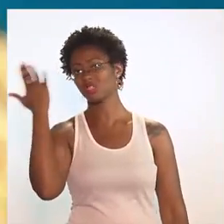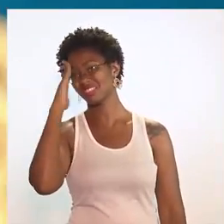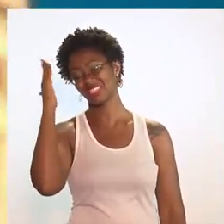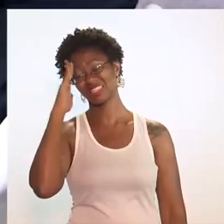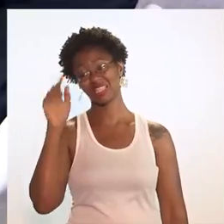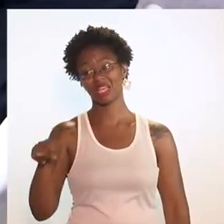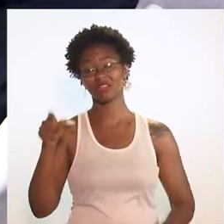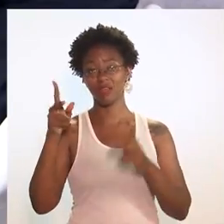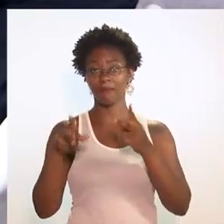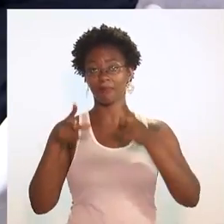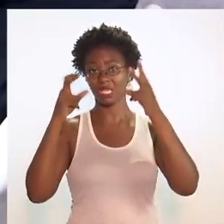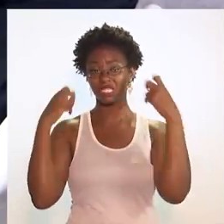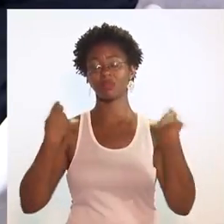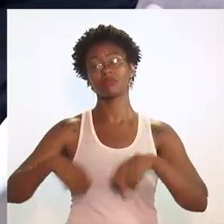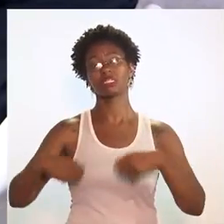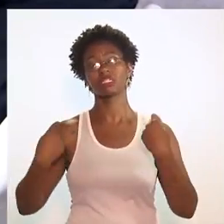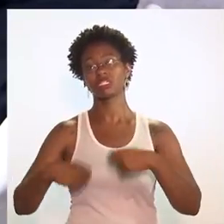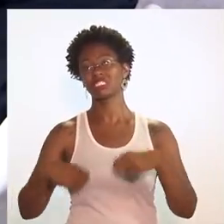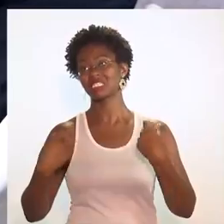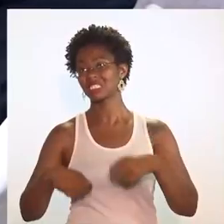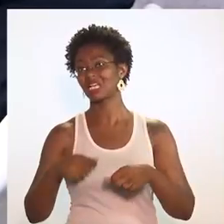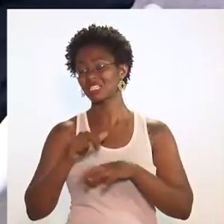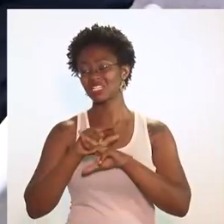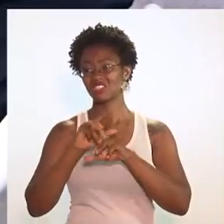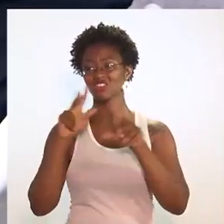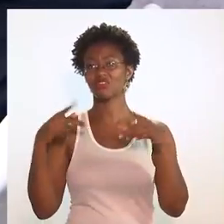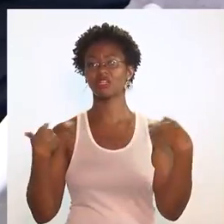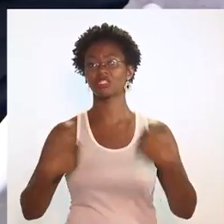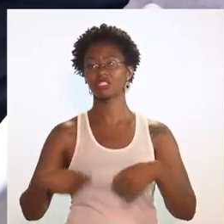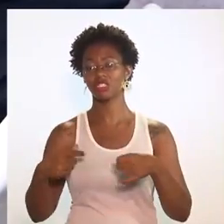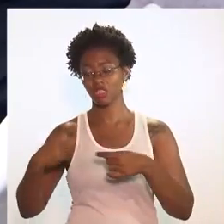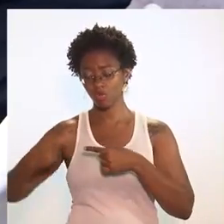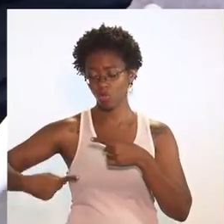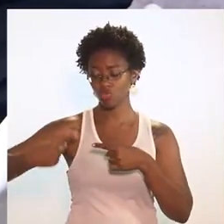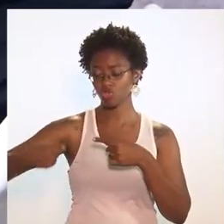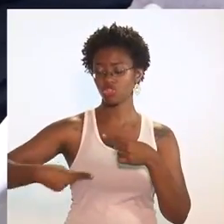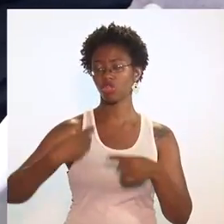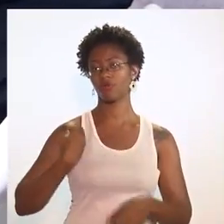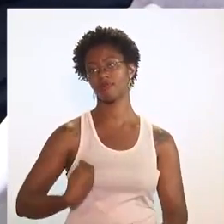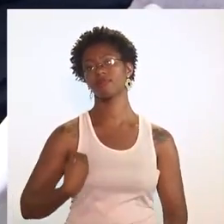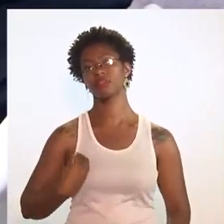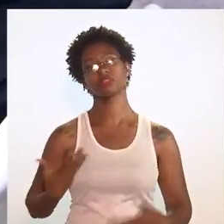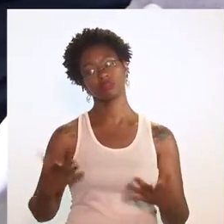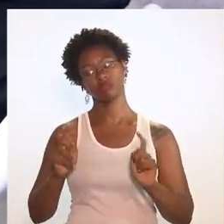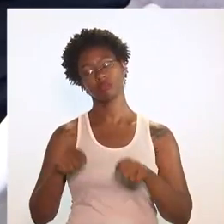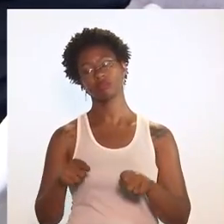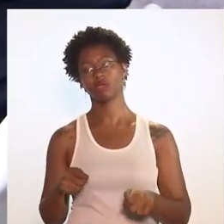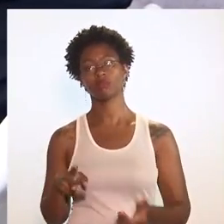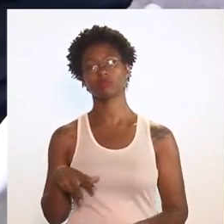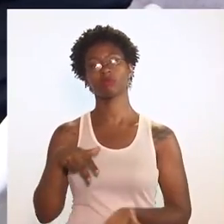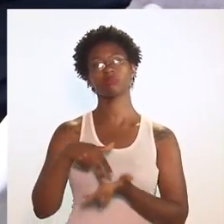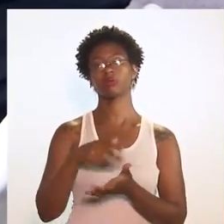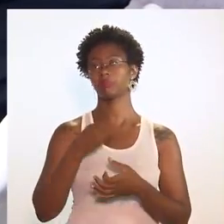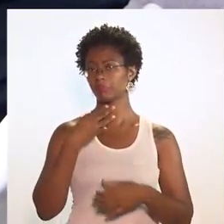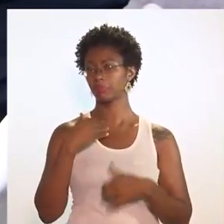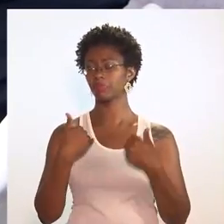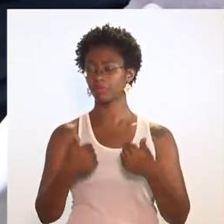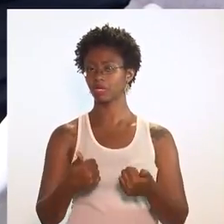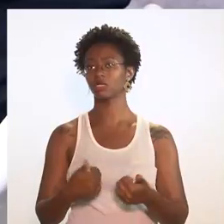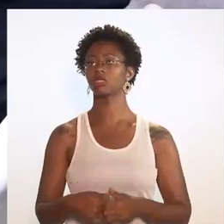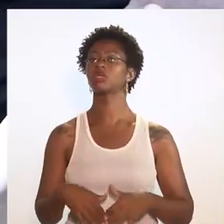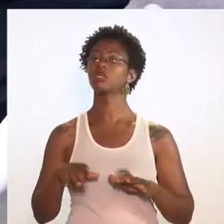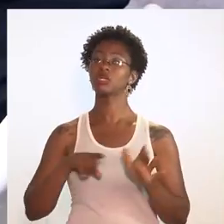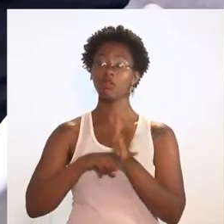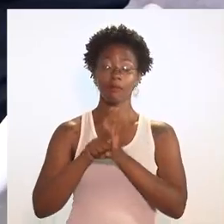a necessidade, as diferentes necessidades ao longo do ciclo de vida, então pode se encaixar muito bem. A gente tem esse programa